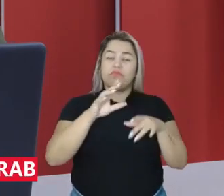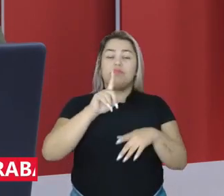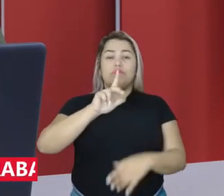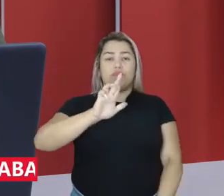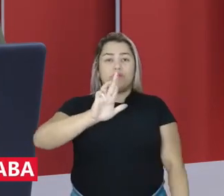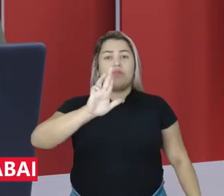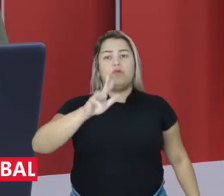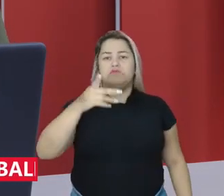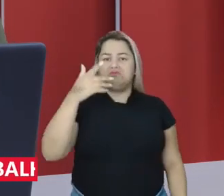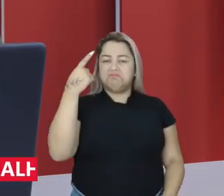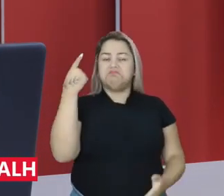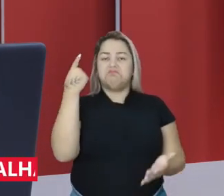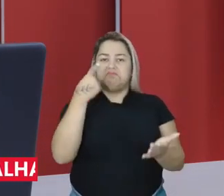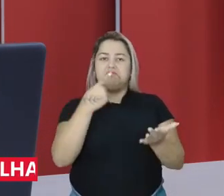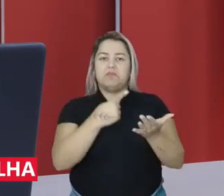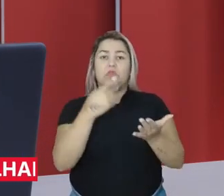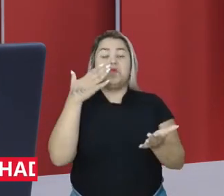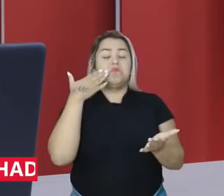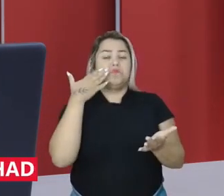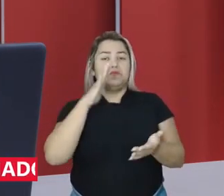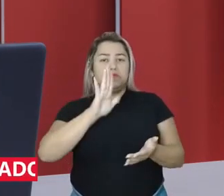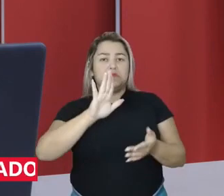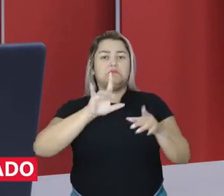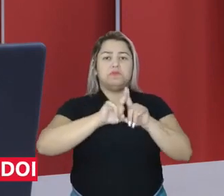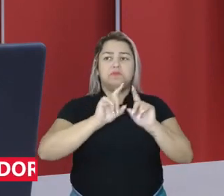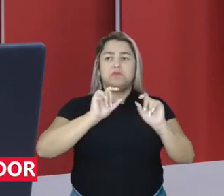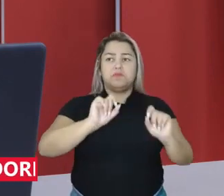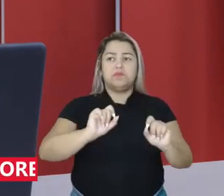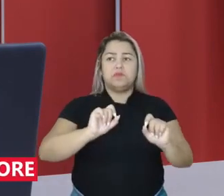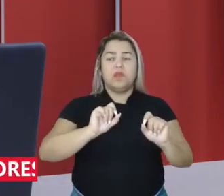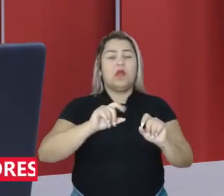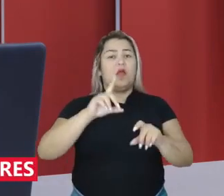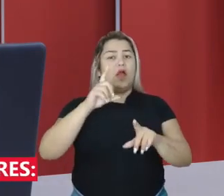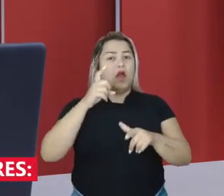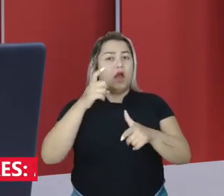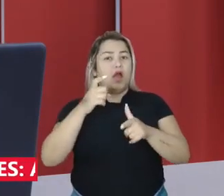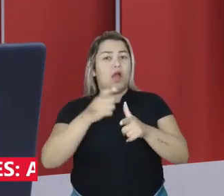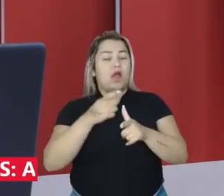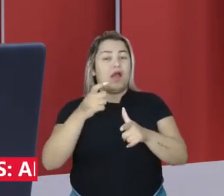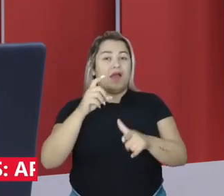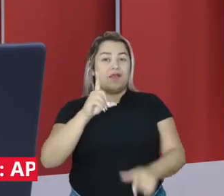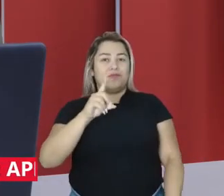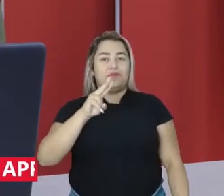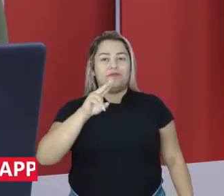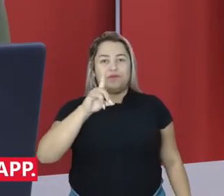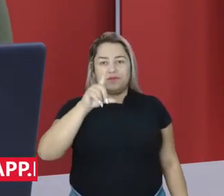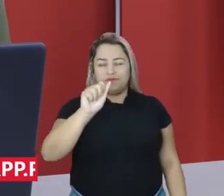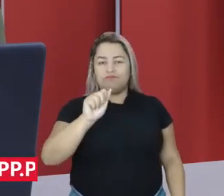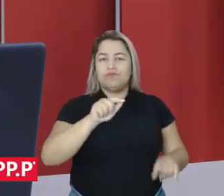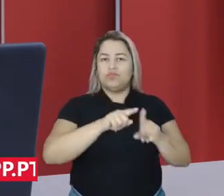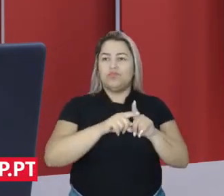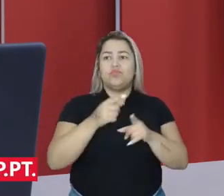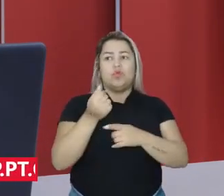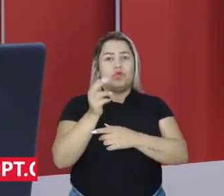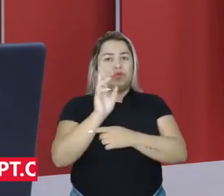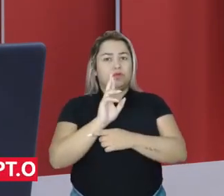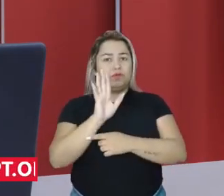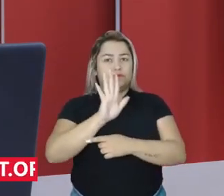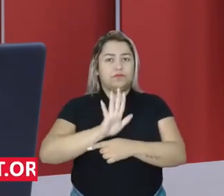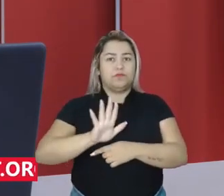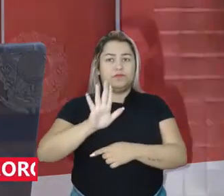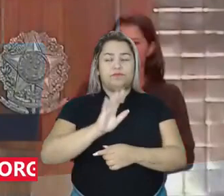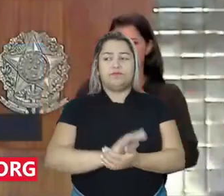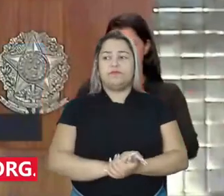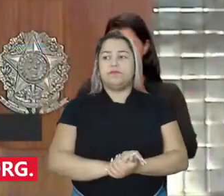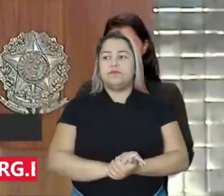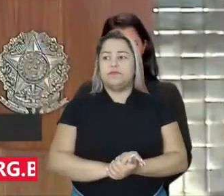comprometeu-se a ajudar a Argentina a encontrar soluções para mitigar a dívida externa com o Fundo Monetário Internacional, FMI.